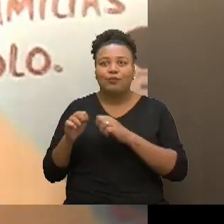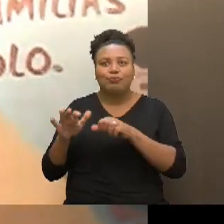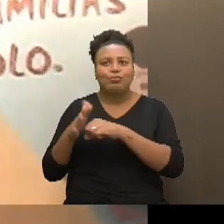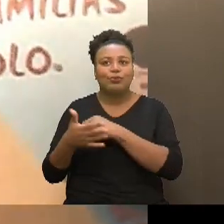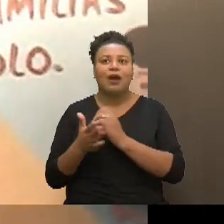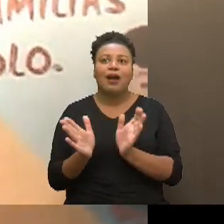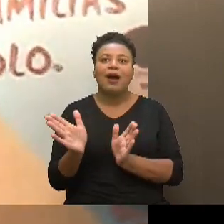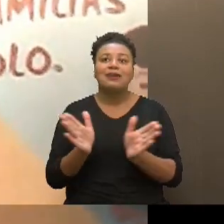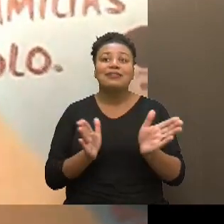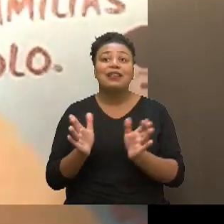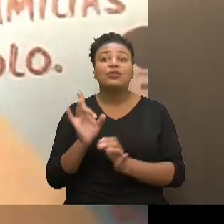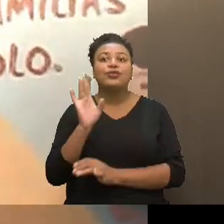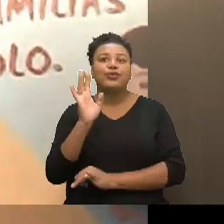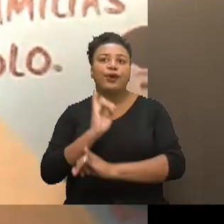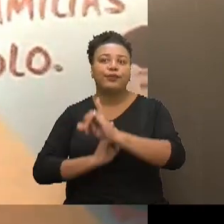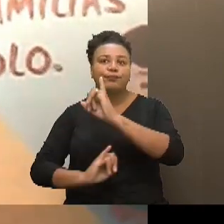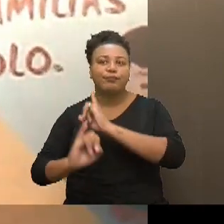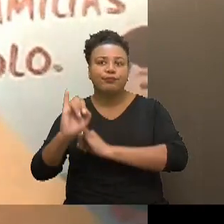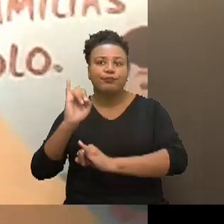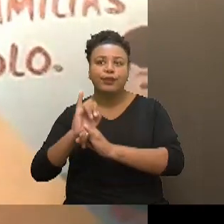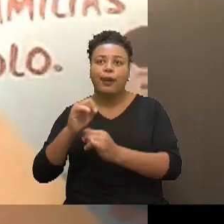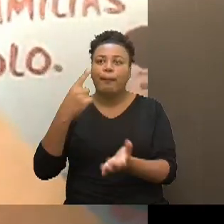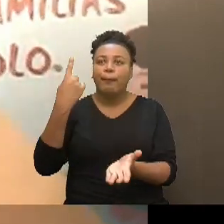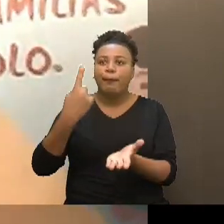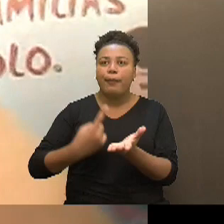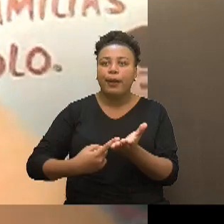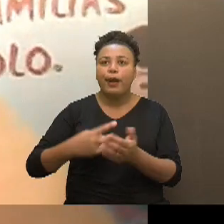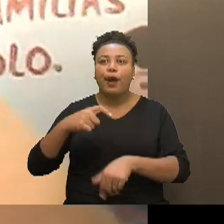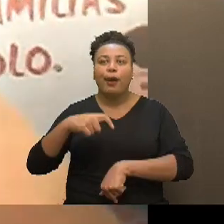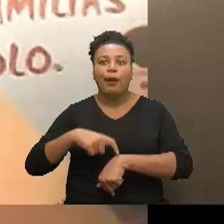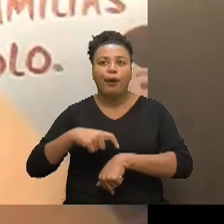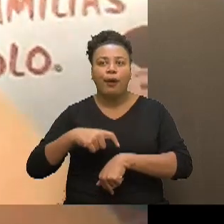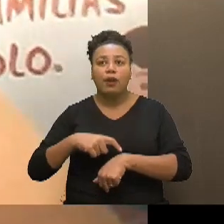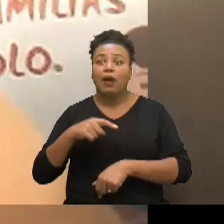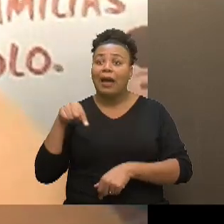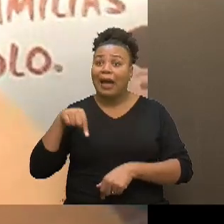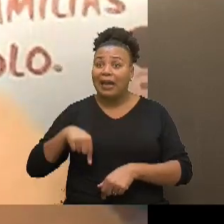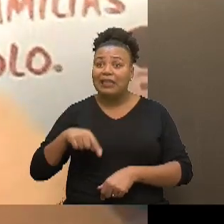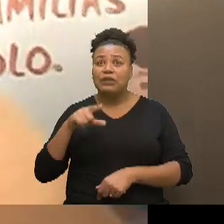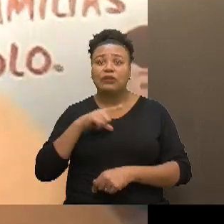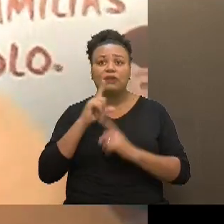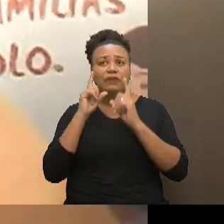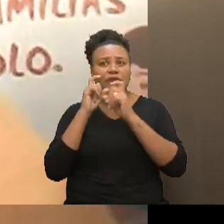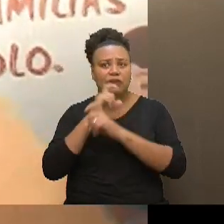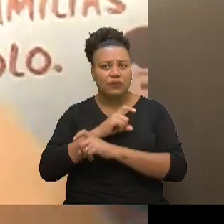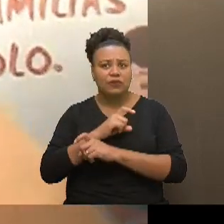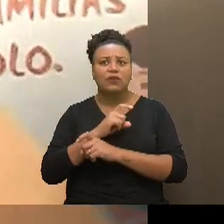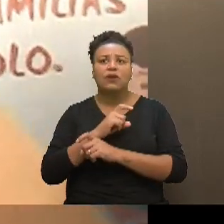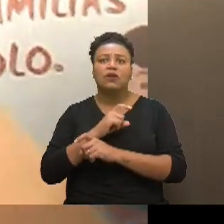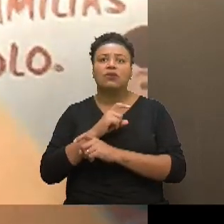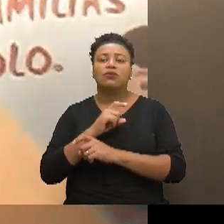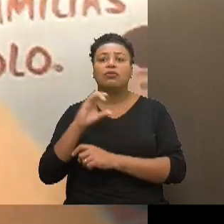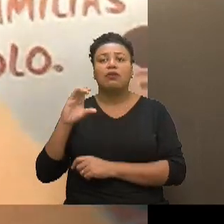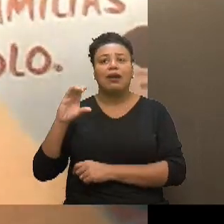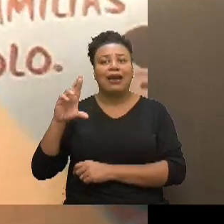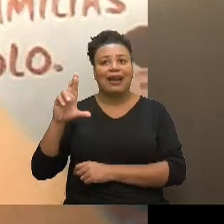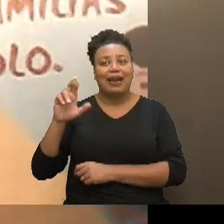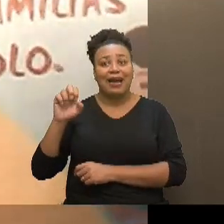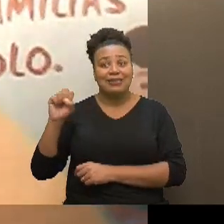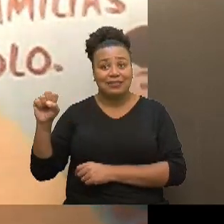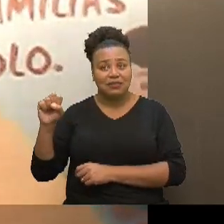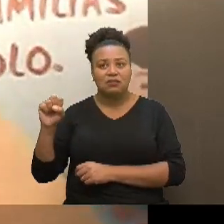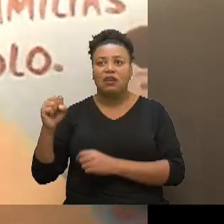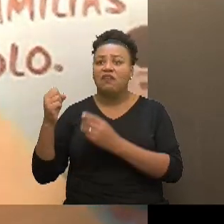acesso era via internet tinha que marcar horário aqui a gente teve uma dificuldade também o CRAS o